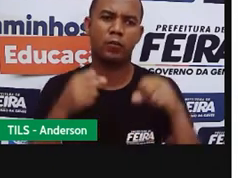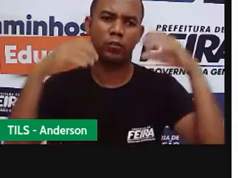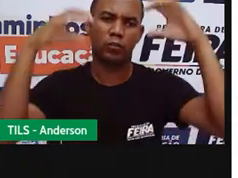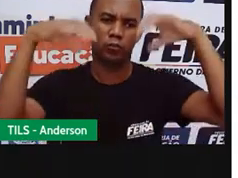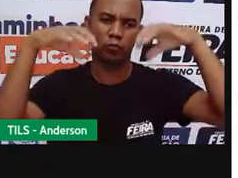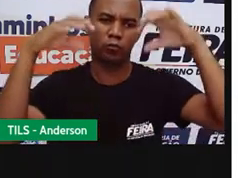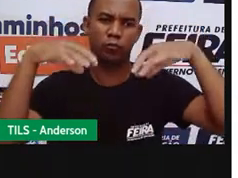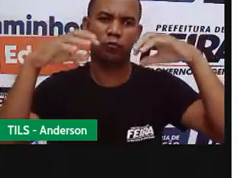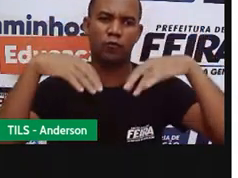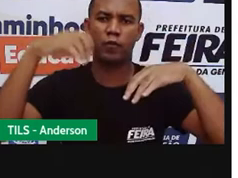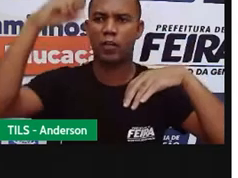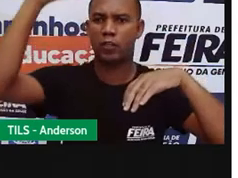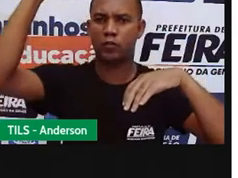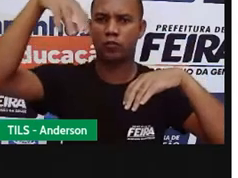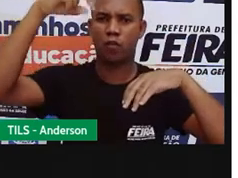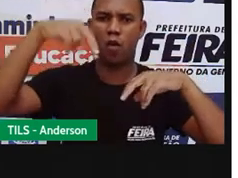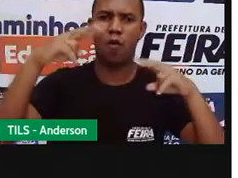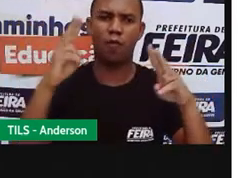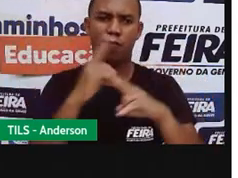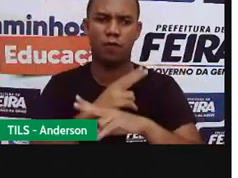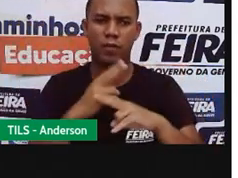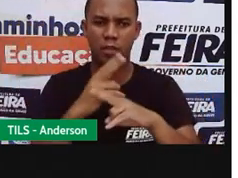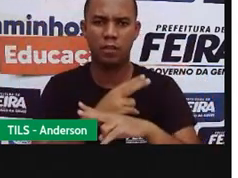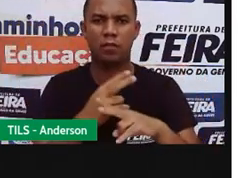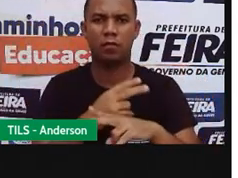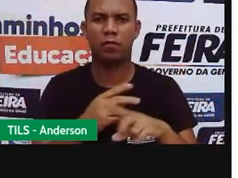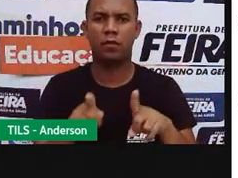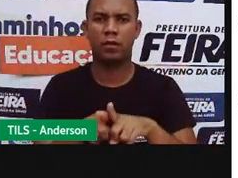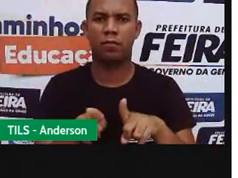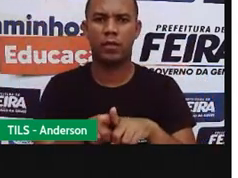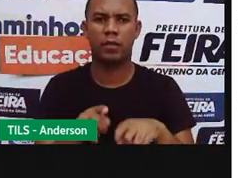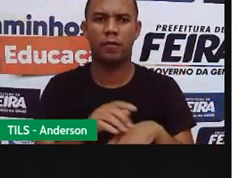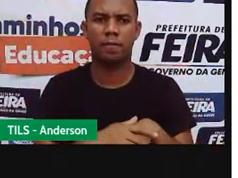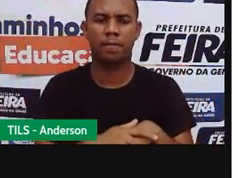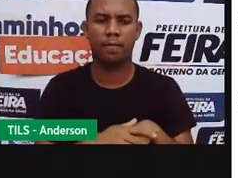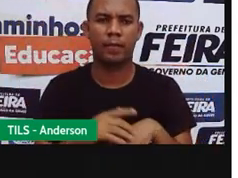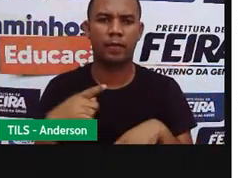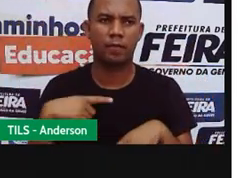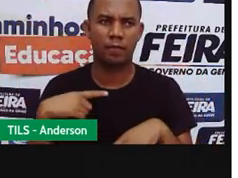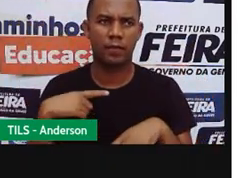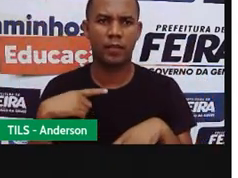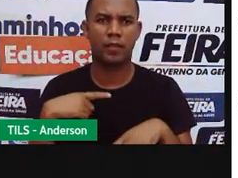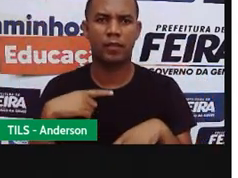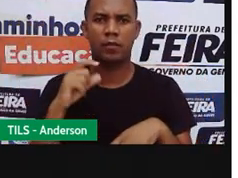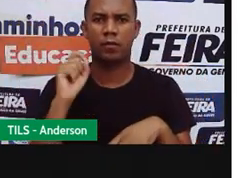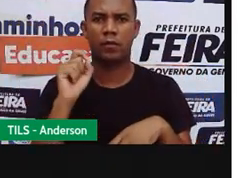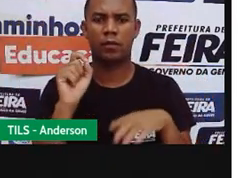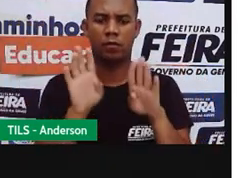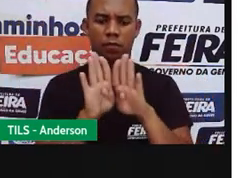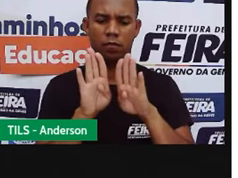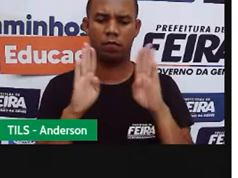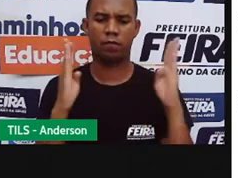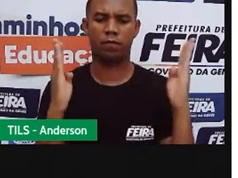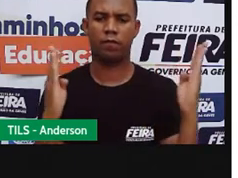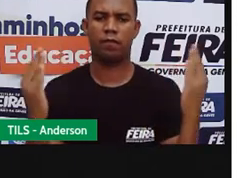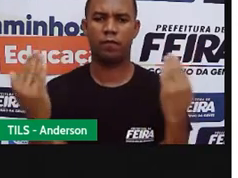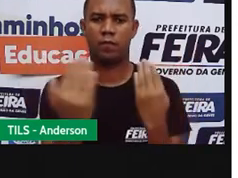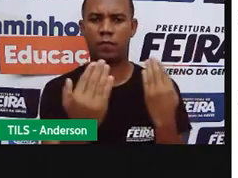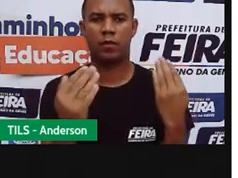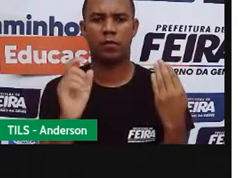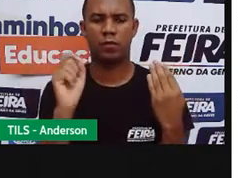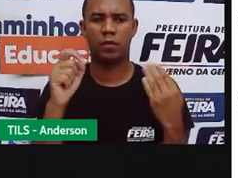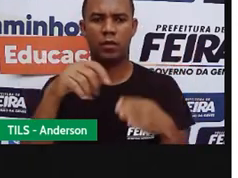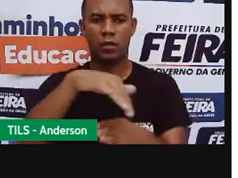chuva vento e a unidade ele tem isolamento técnico você está na sua